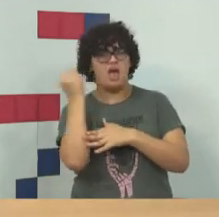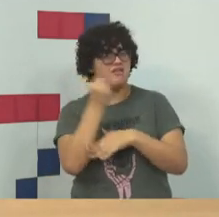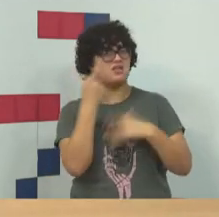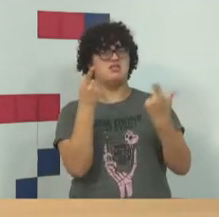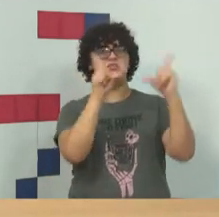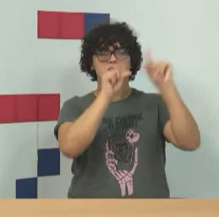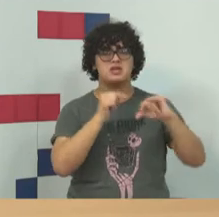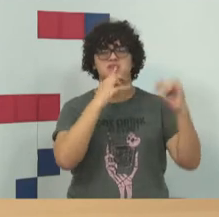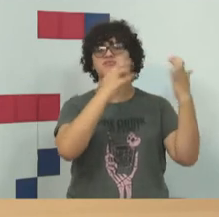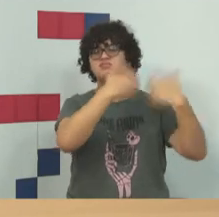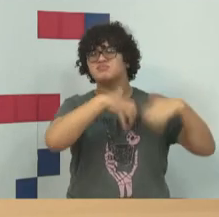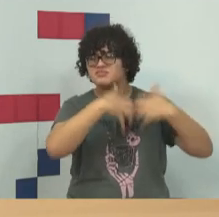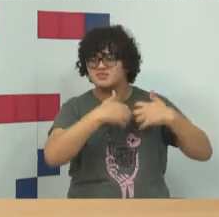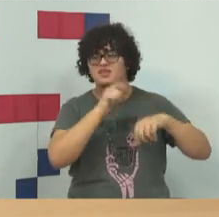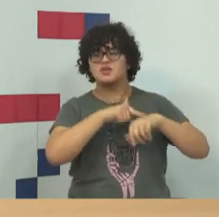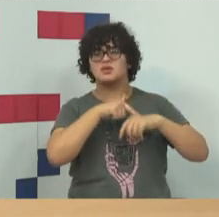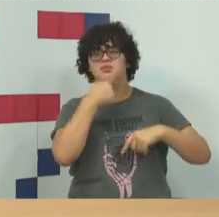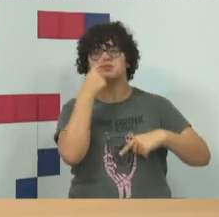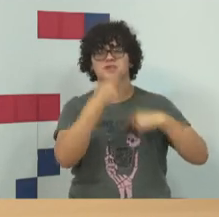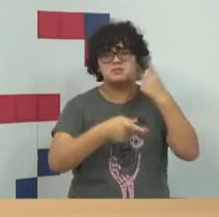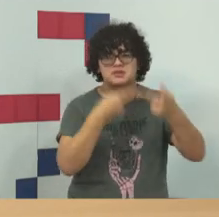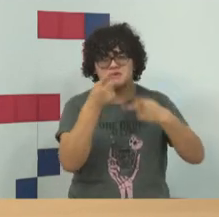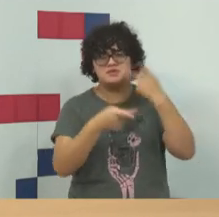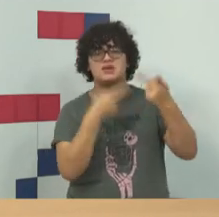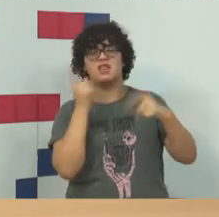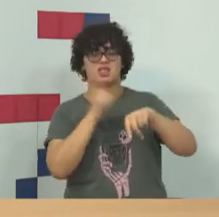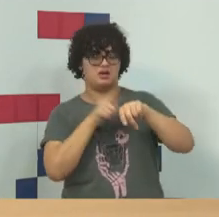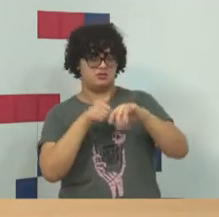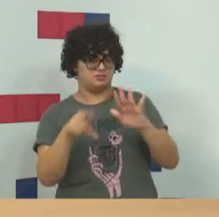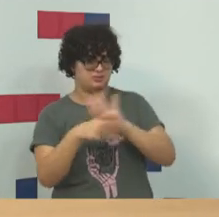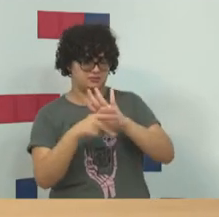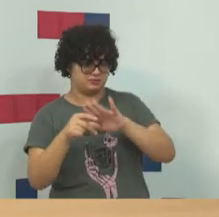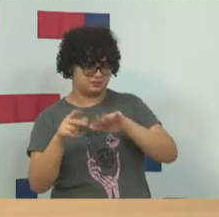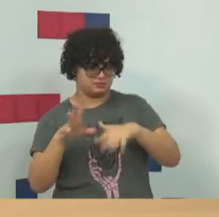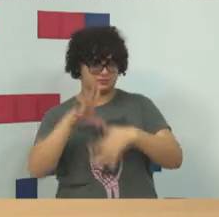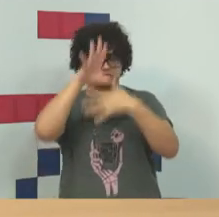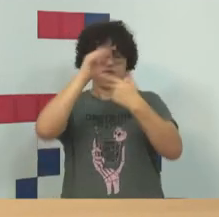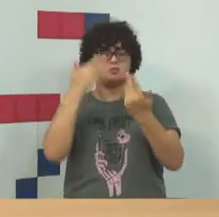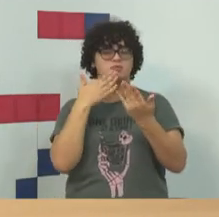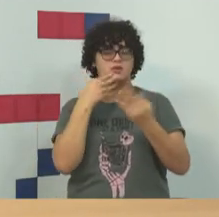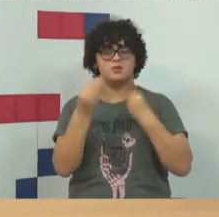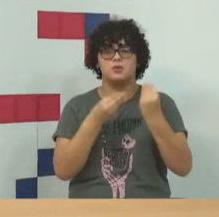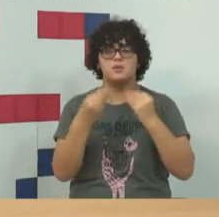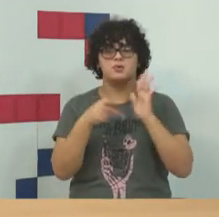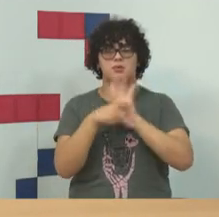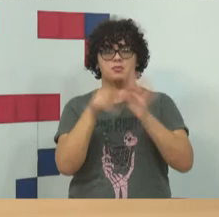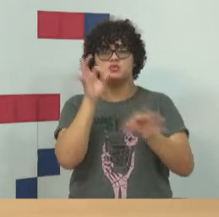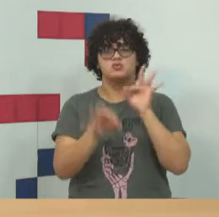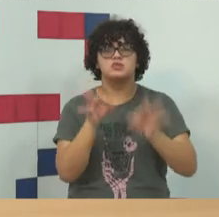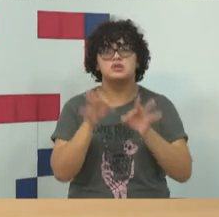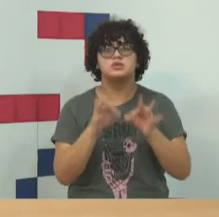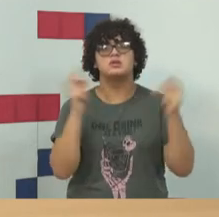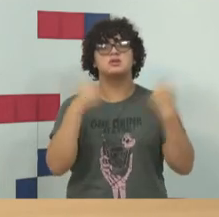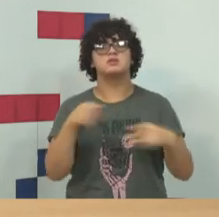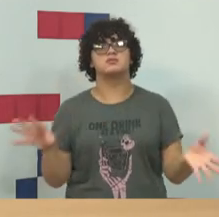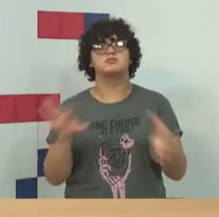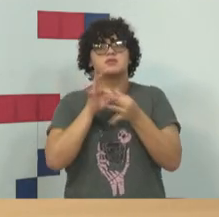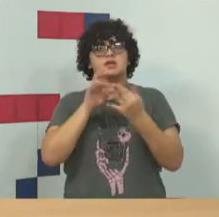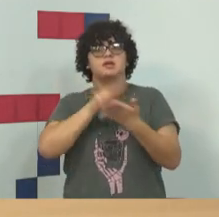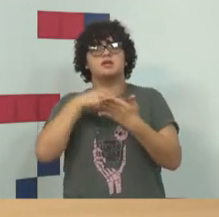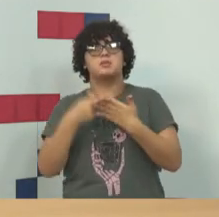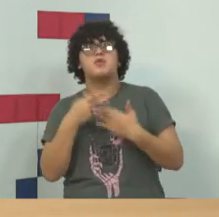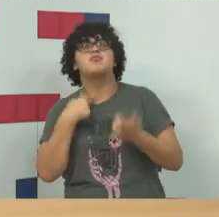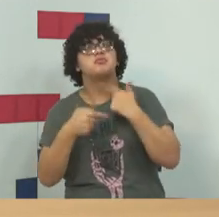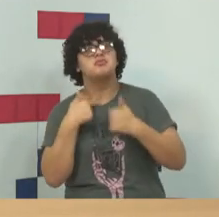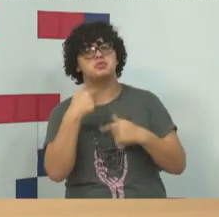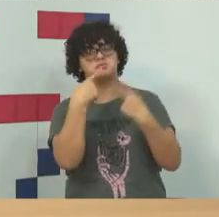menos raciocínios, não se esqueça que o legislador norte-americano, ele faz uma legislação e o juiz tem a possibilidade de reinterpretar a legislação